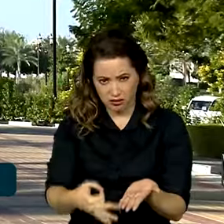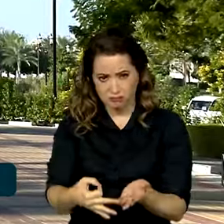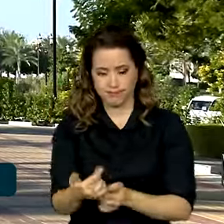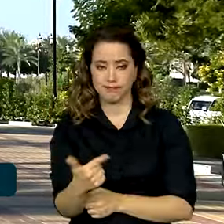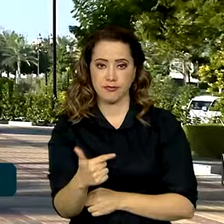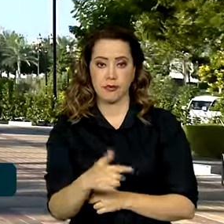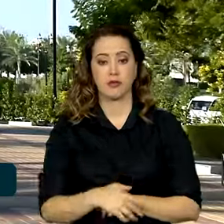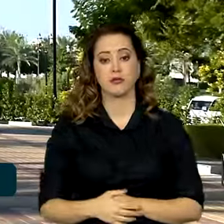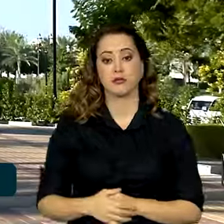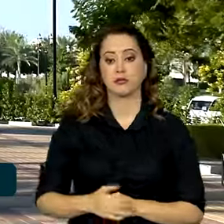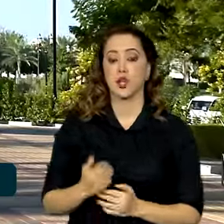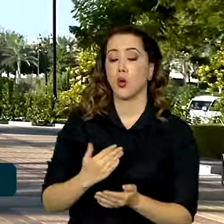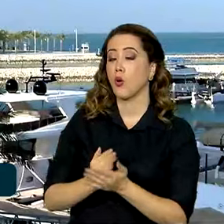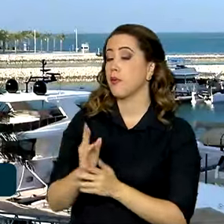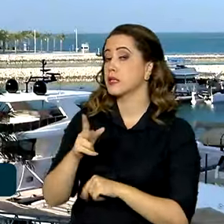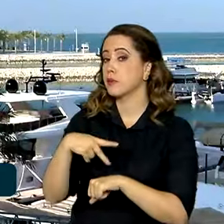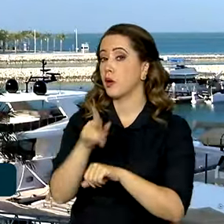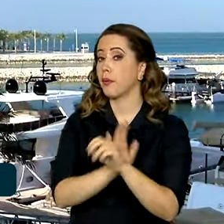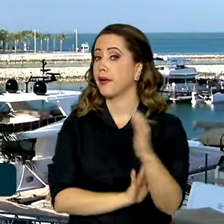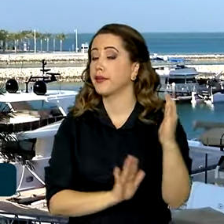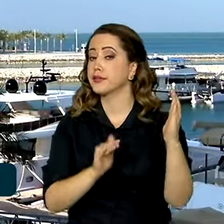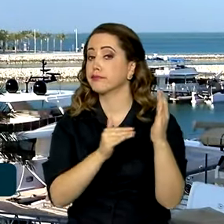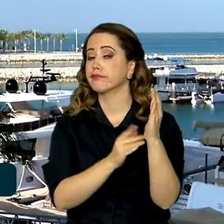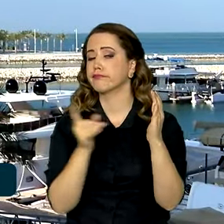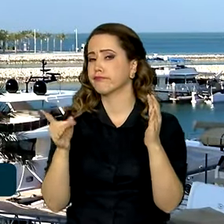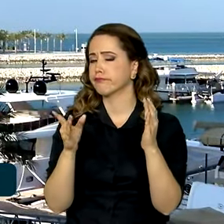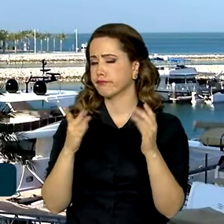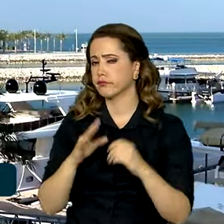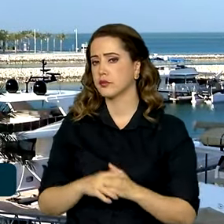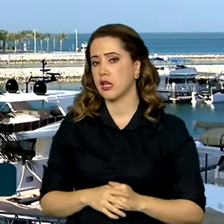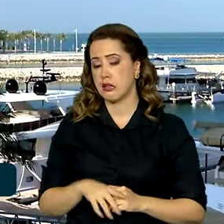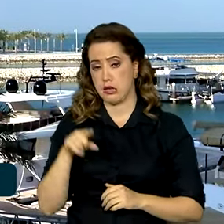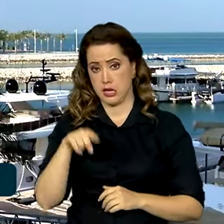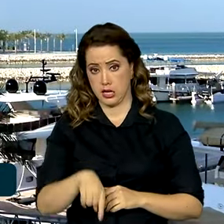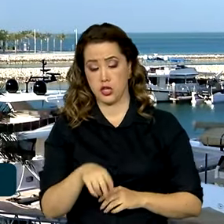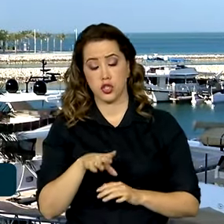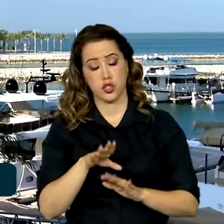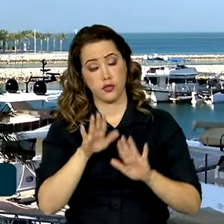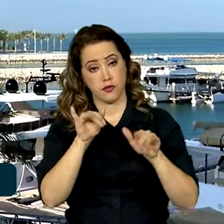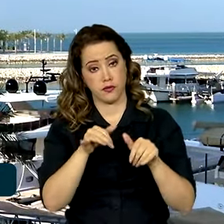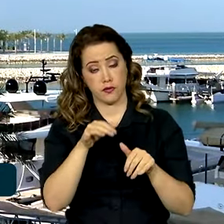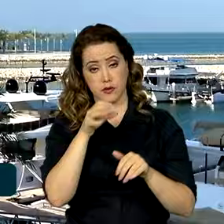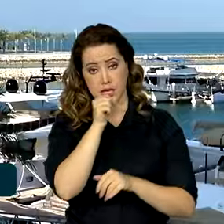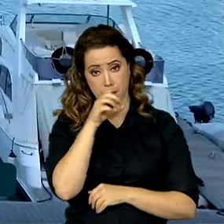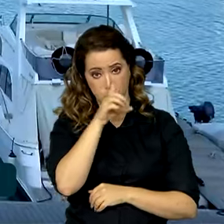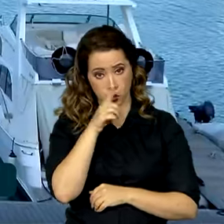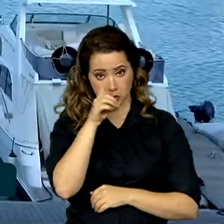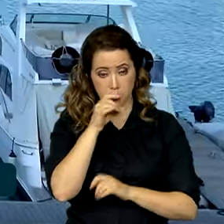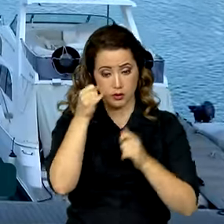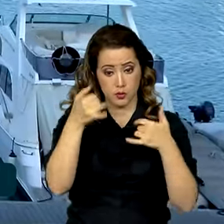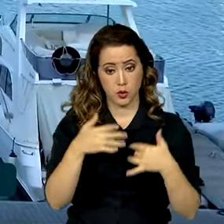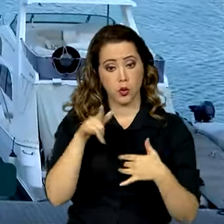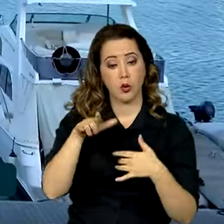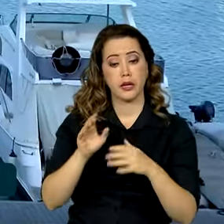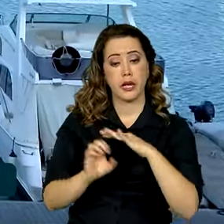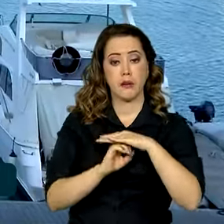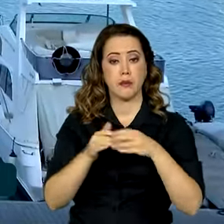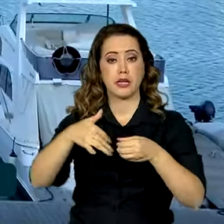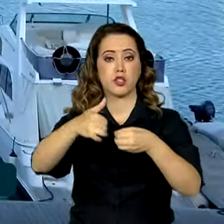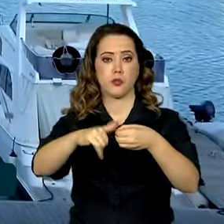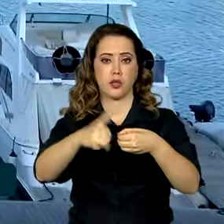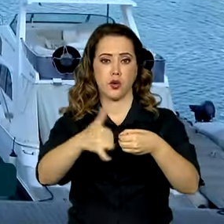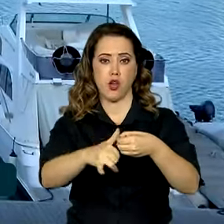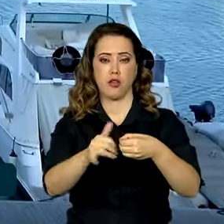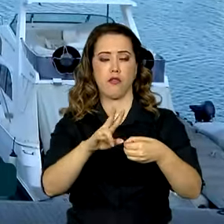começar pelo país anfitrião. Nesse fim de semana, foi divulgado que a empresa de petróleo dos Emirados Árabes Unidos vai ampliar sua